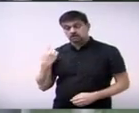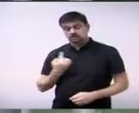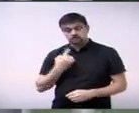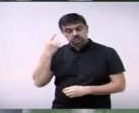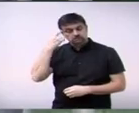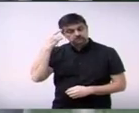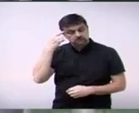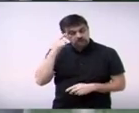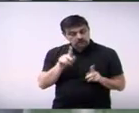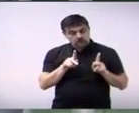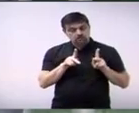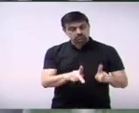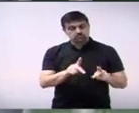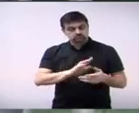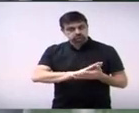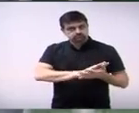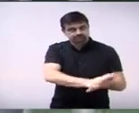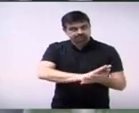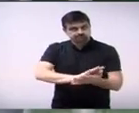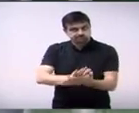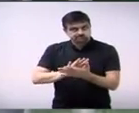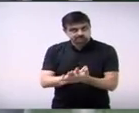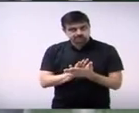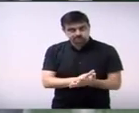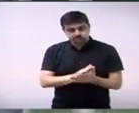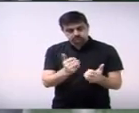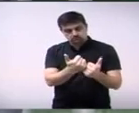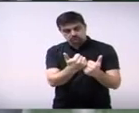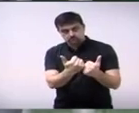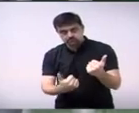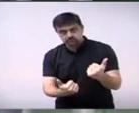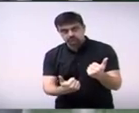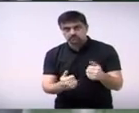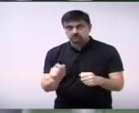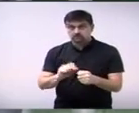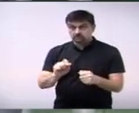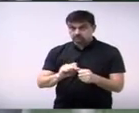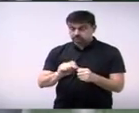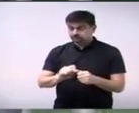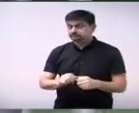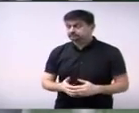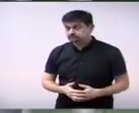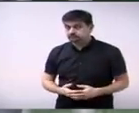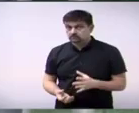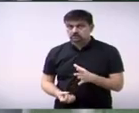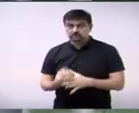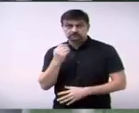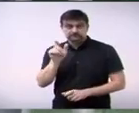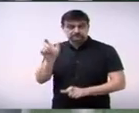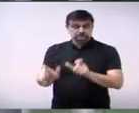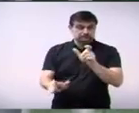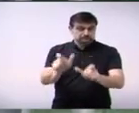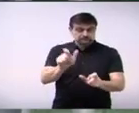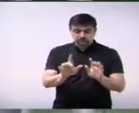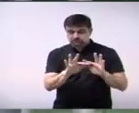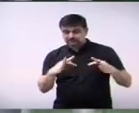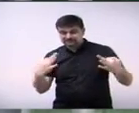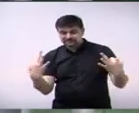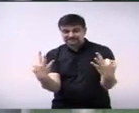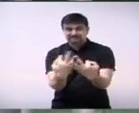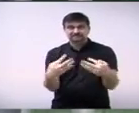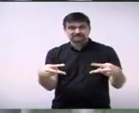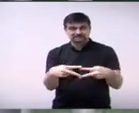causar prejuízos relevantes para centenas de famílias